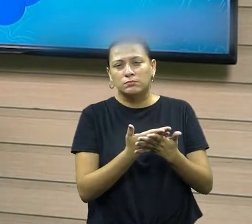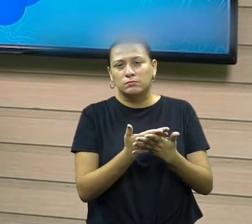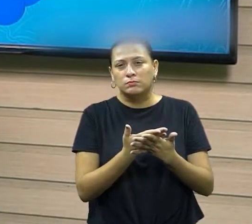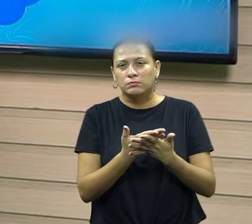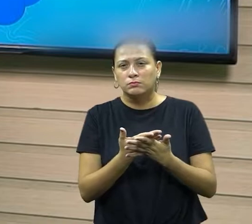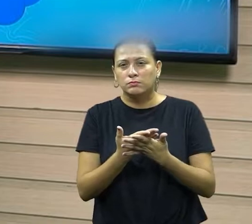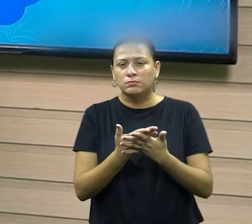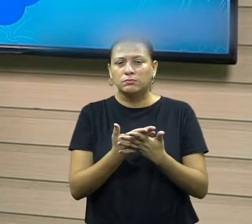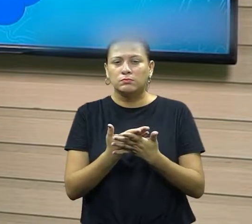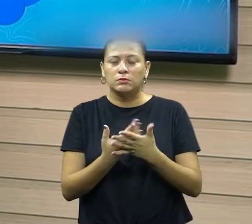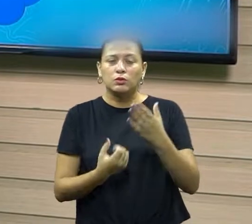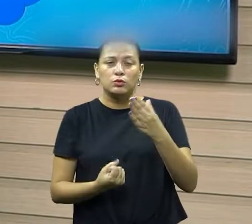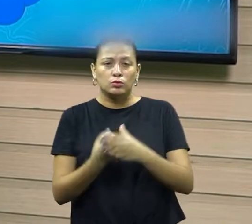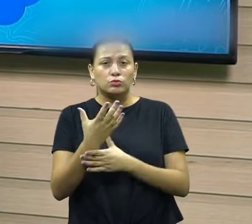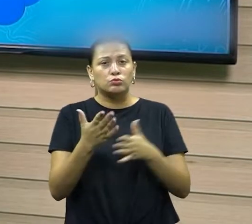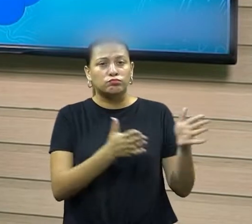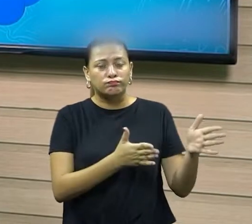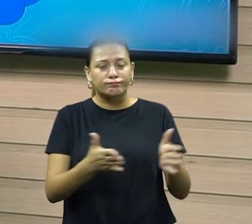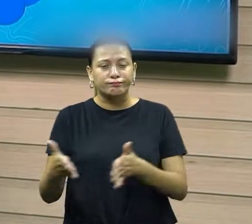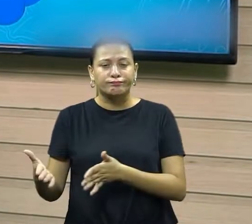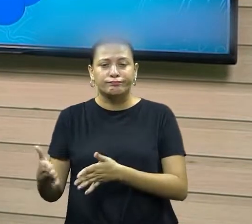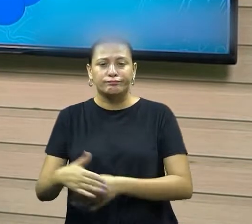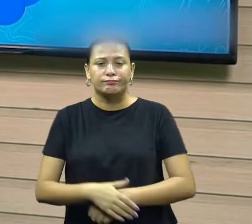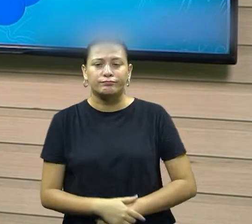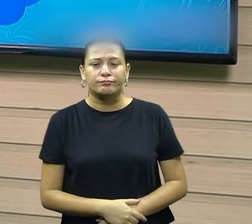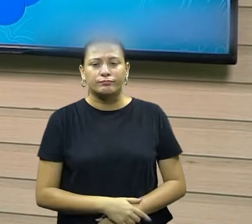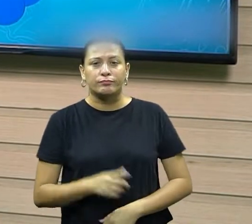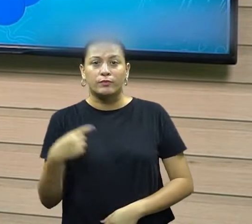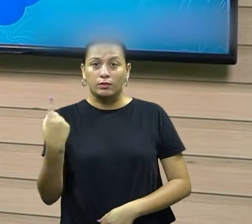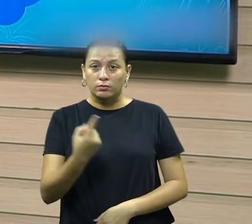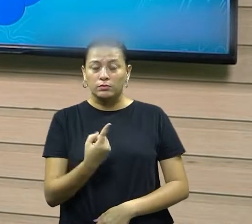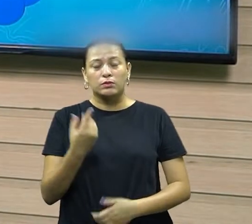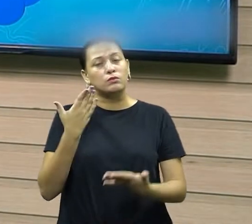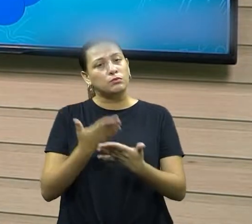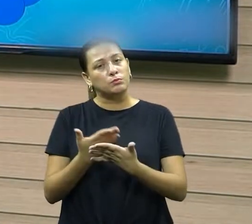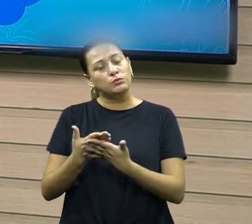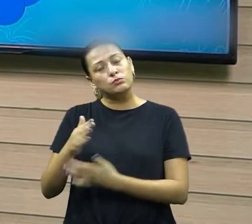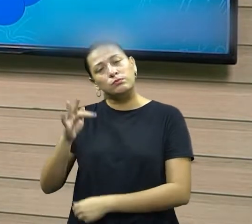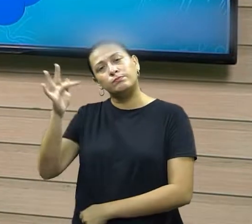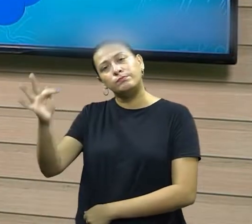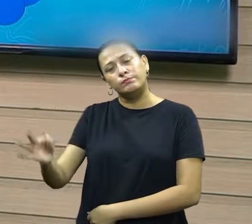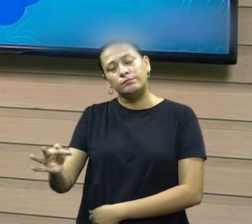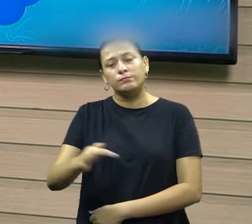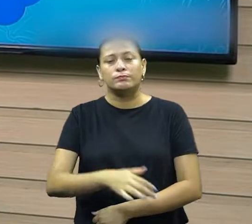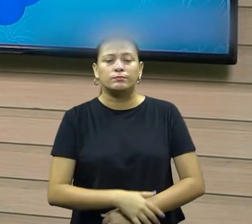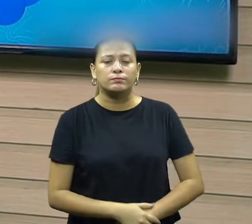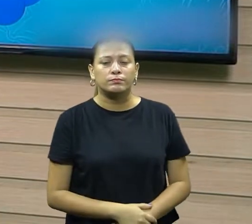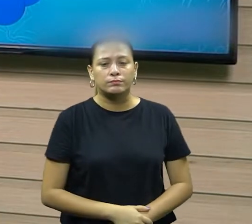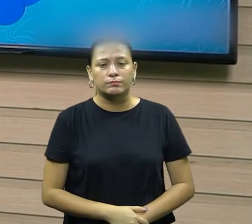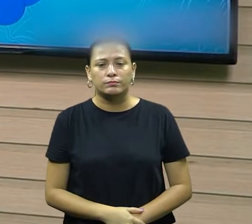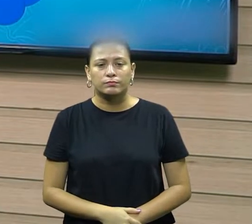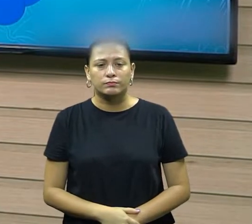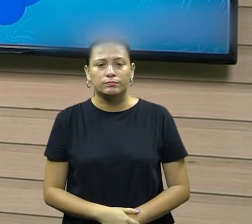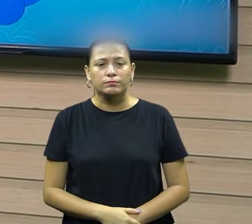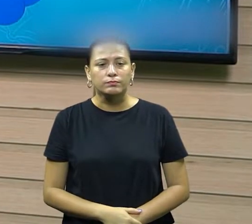e que surgem nesse processo. Então, é o que a gente vai ver na próxima aula, justamente,